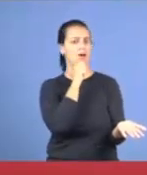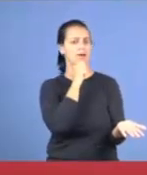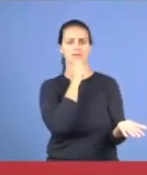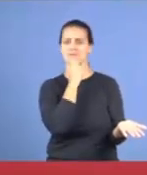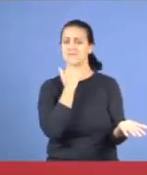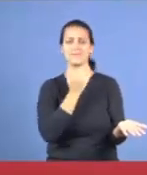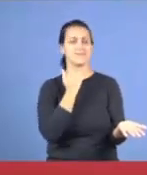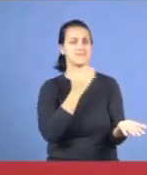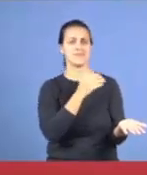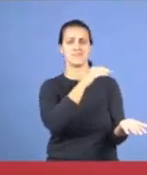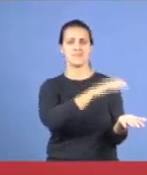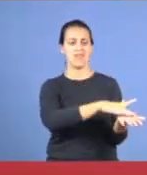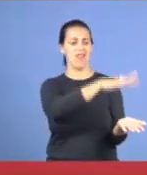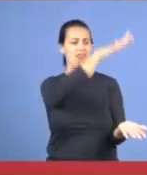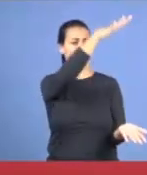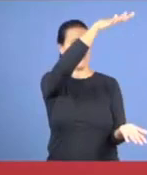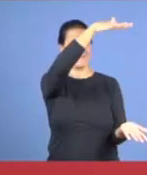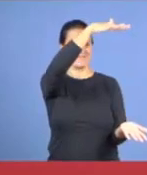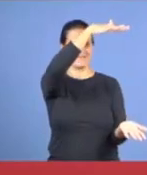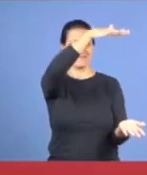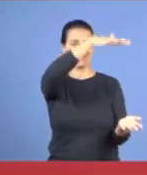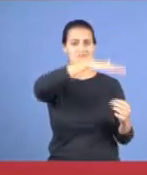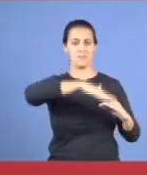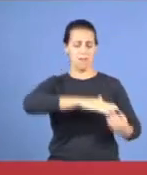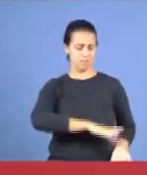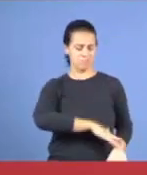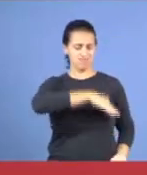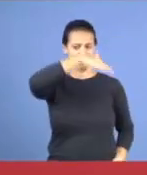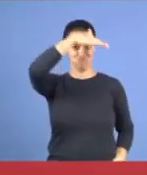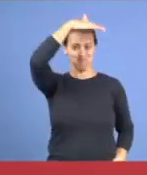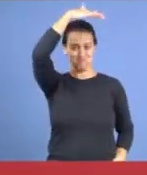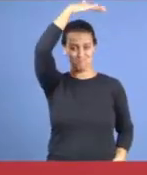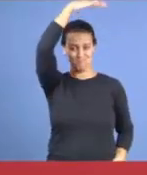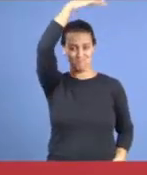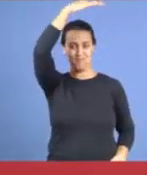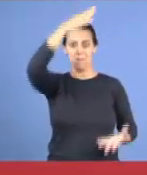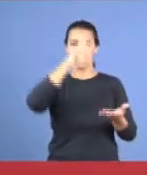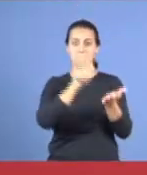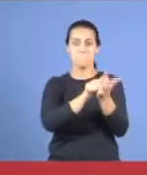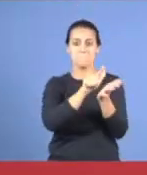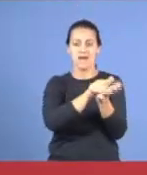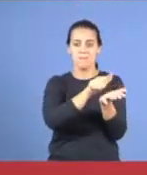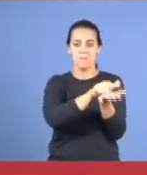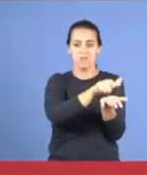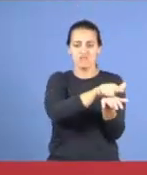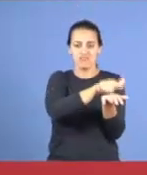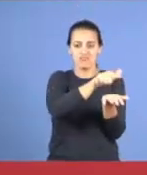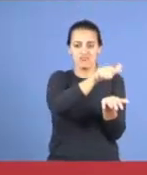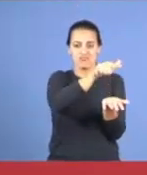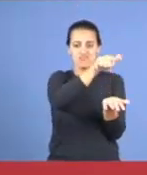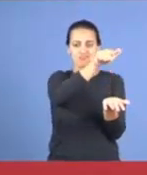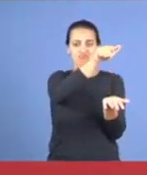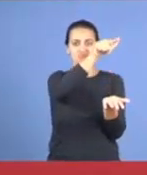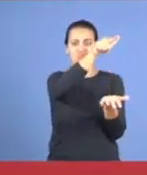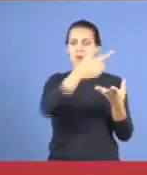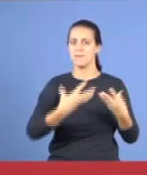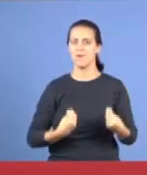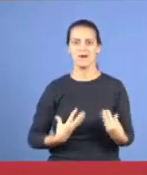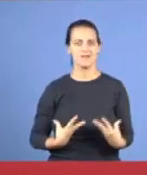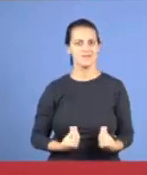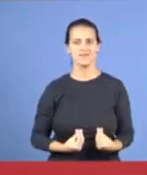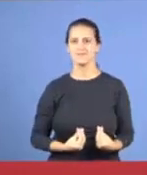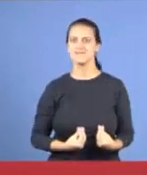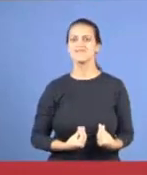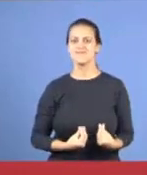consegui, tem outra, de outro tamanho maior, do que eu, de tanto papel, de tanto, que os irmãos escreveram, eu li um bocado,